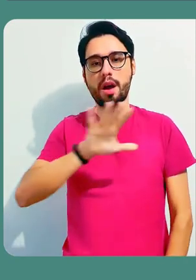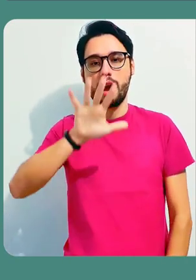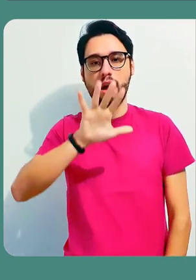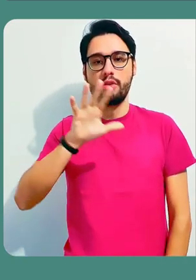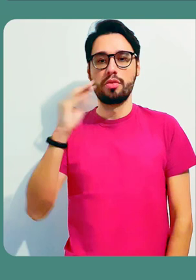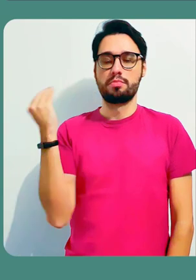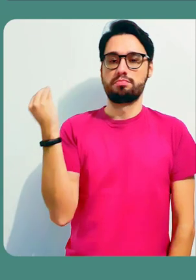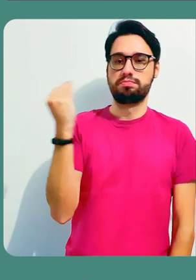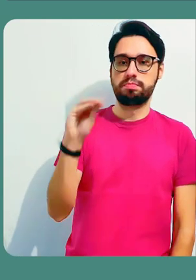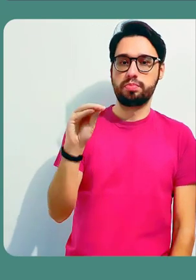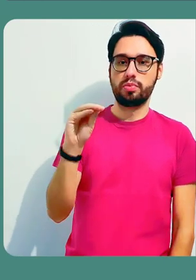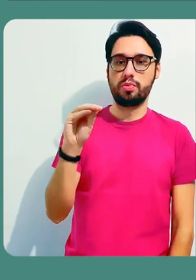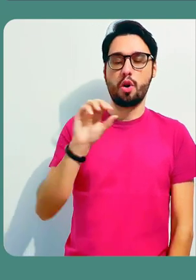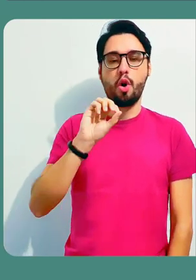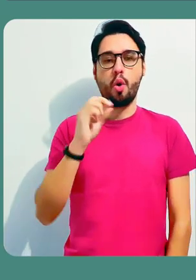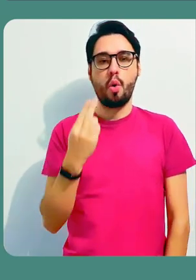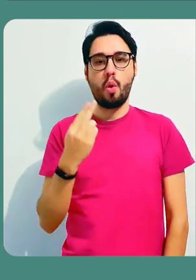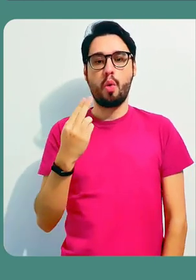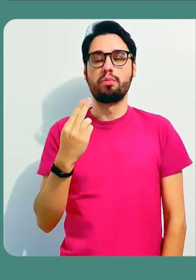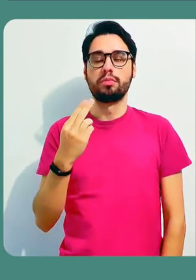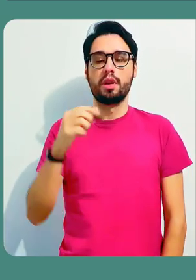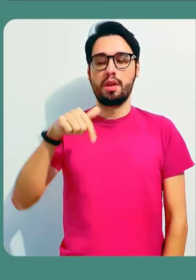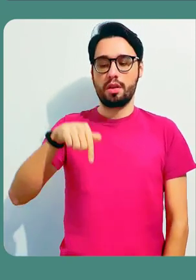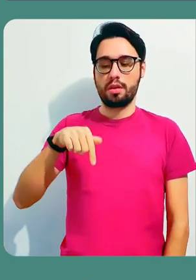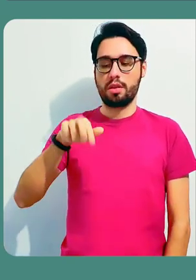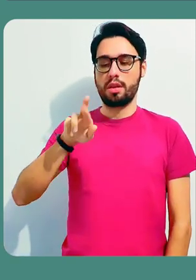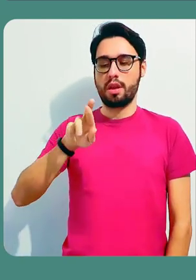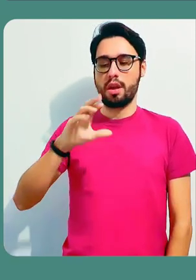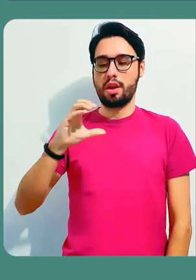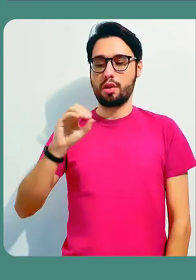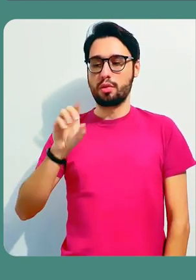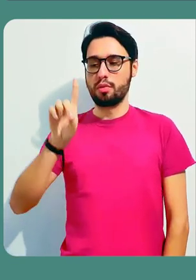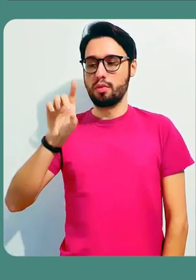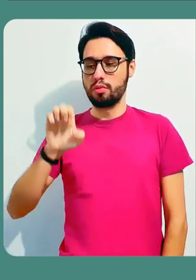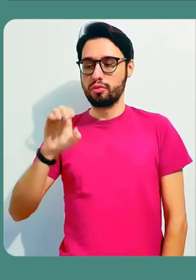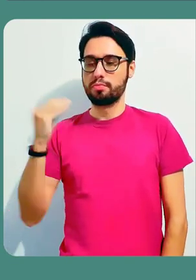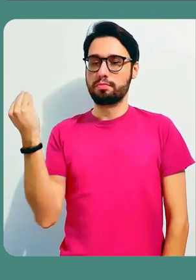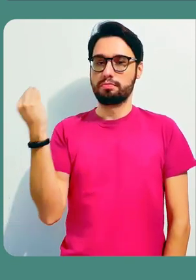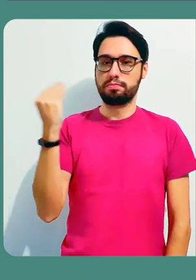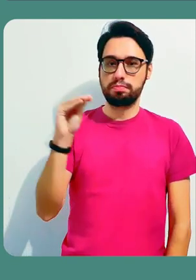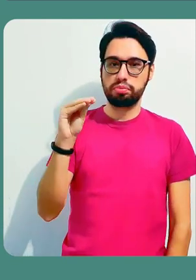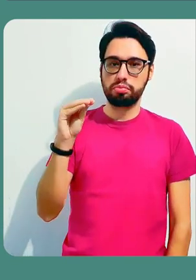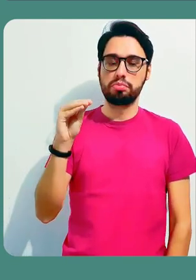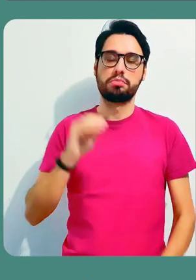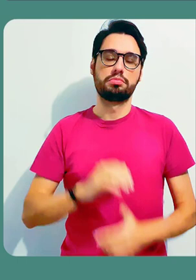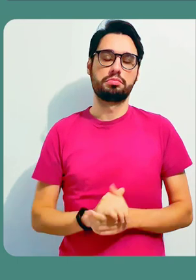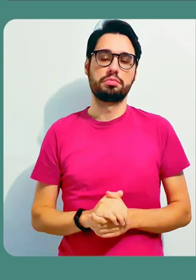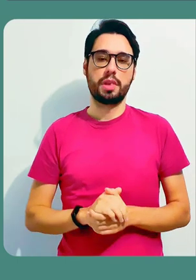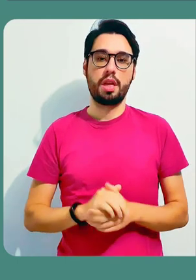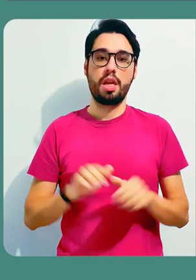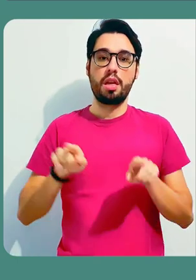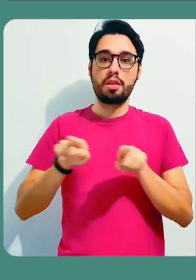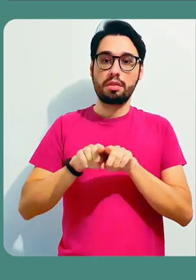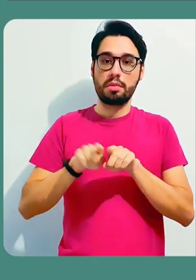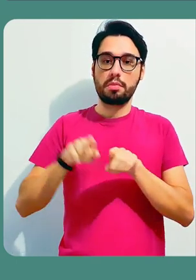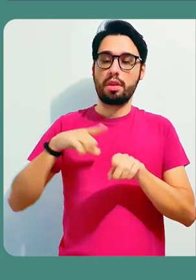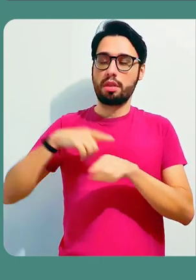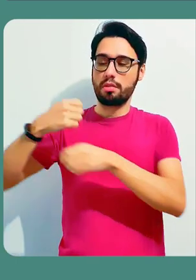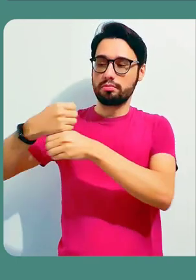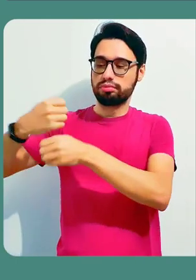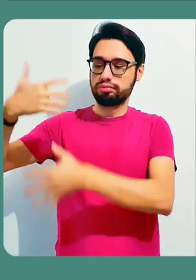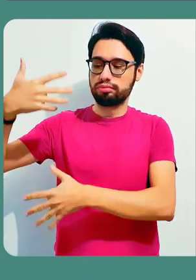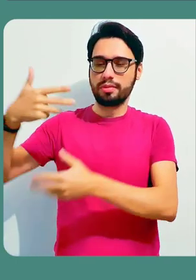você. E você também consegue anexar imagens. Eu posso colocar aqui e vincular um QR Code que vai levar os alunos para